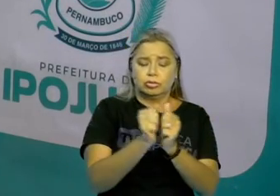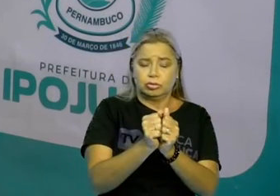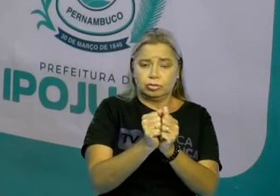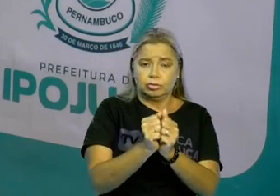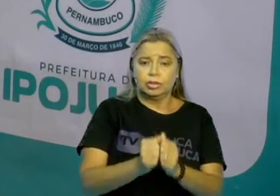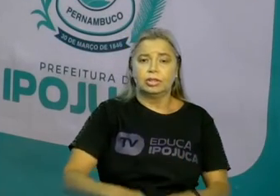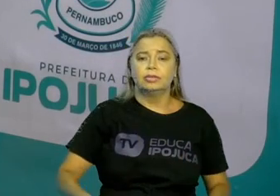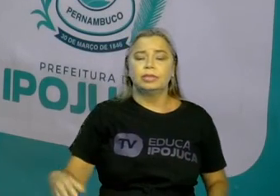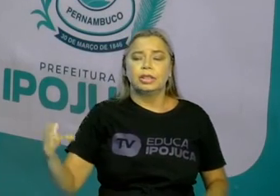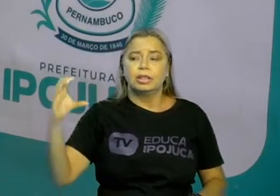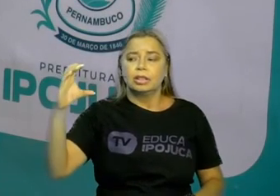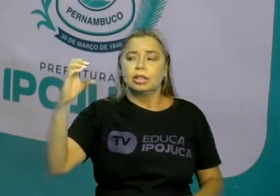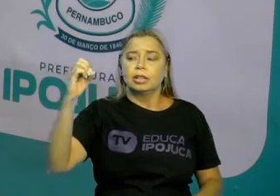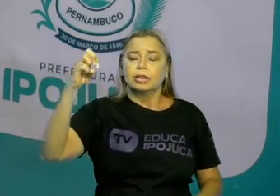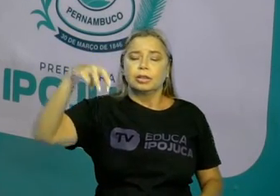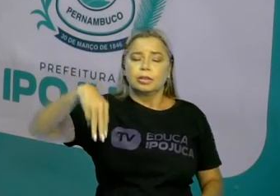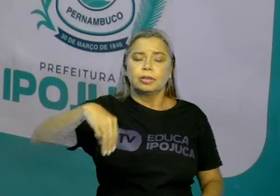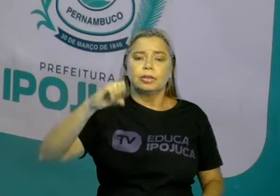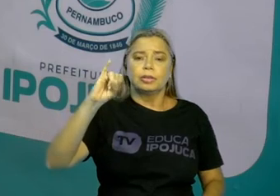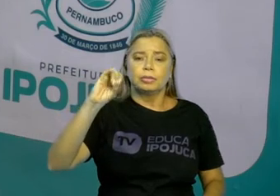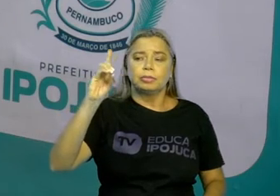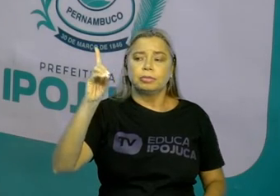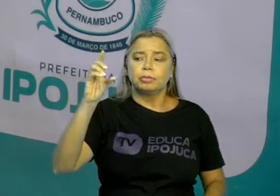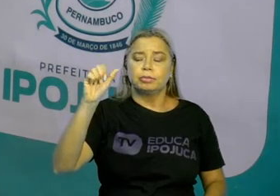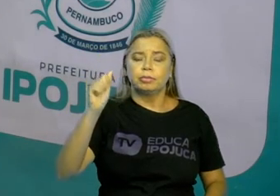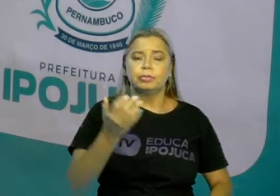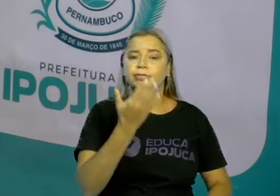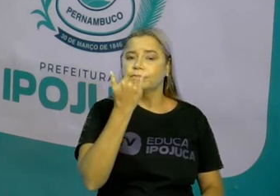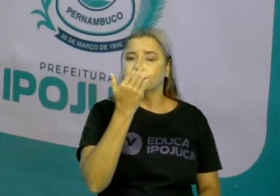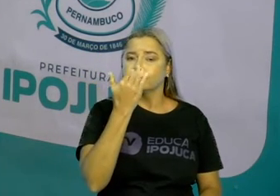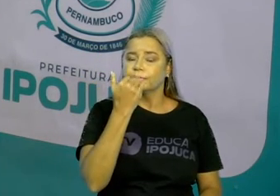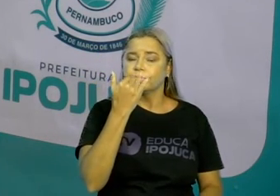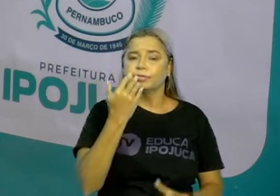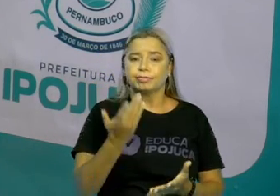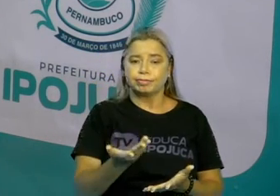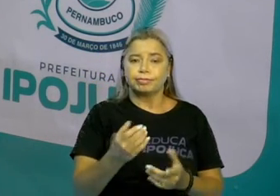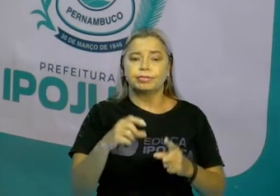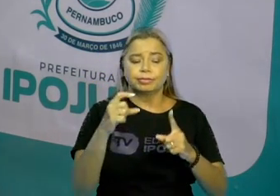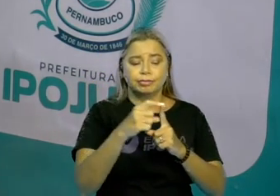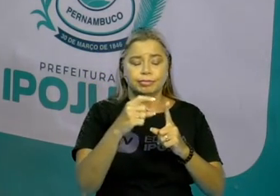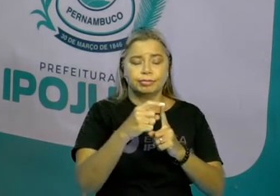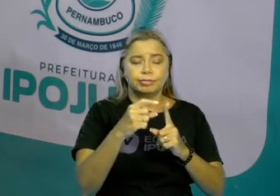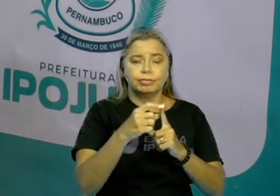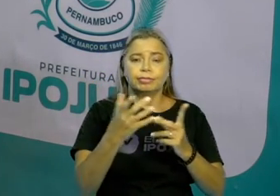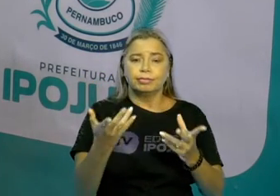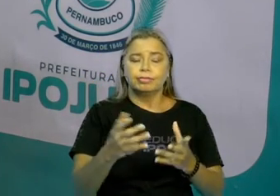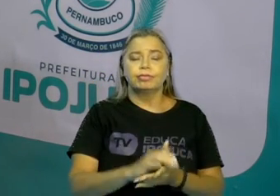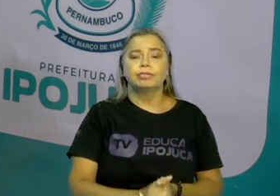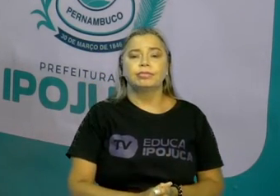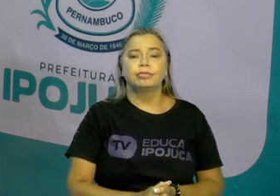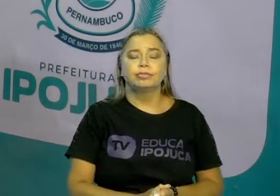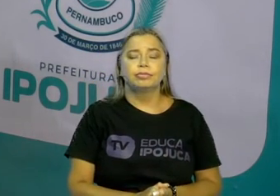CO, Mi, Dá. Portanto, teremos a palavra comida.